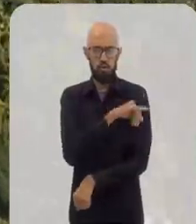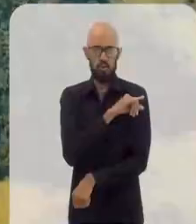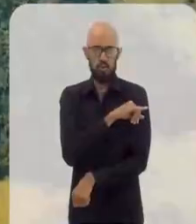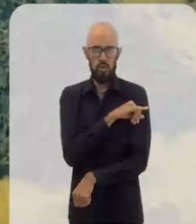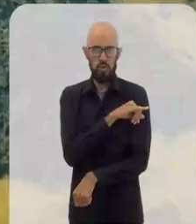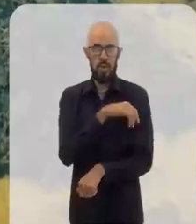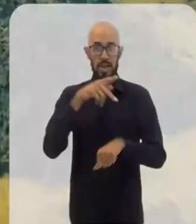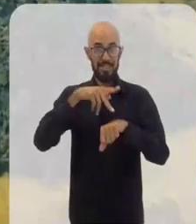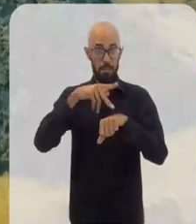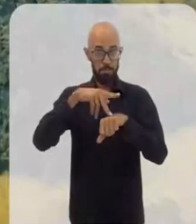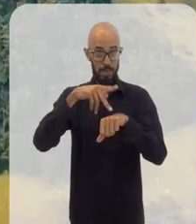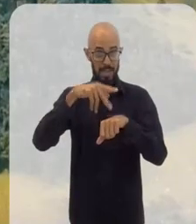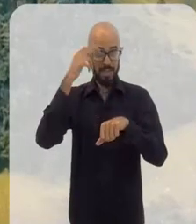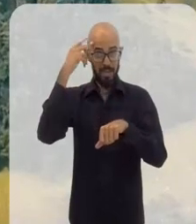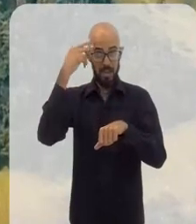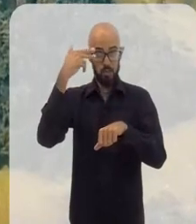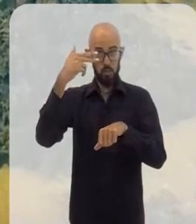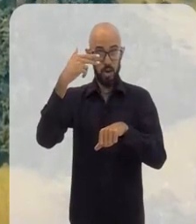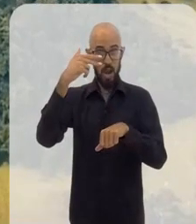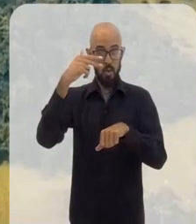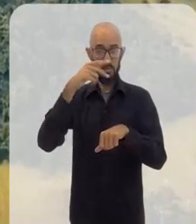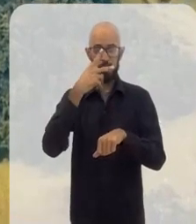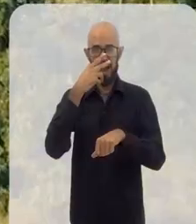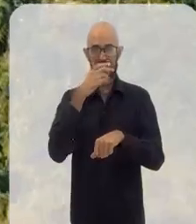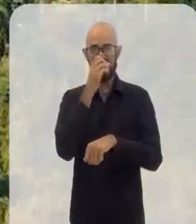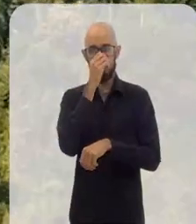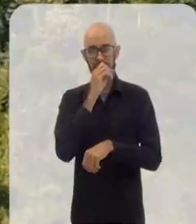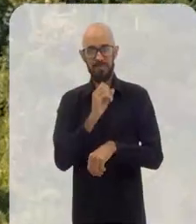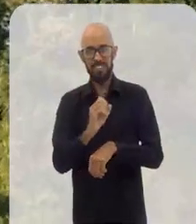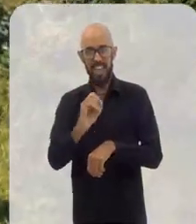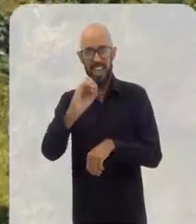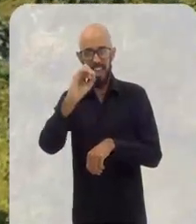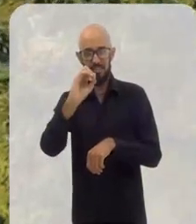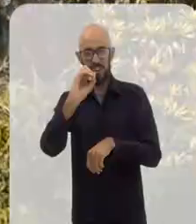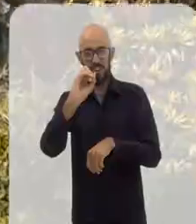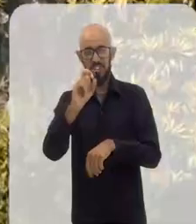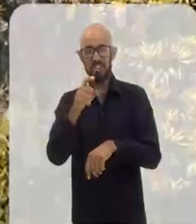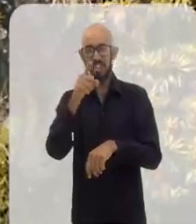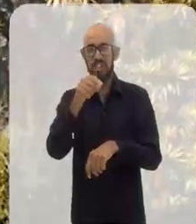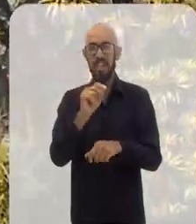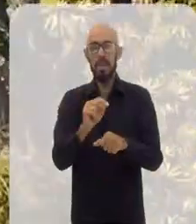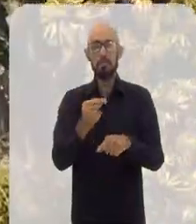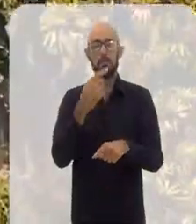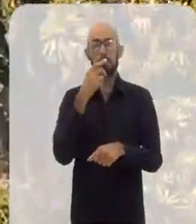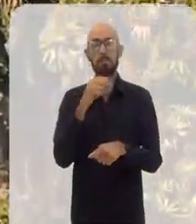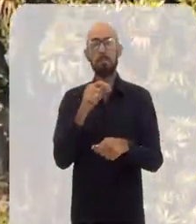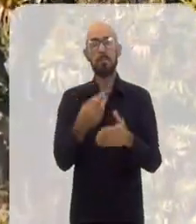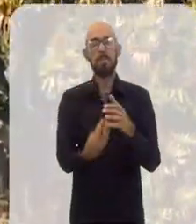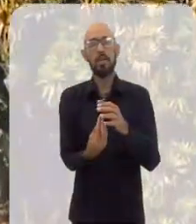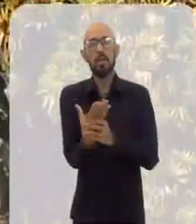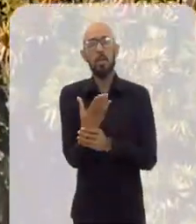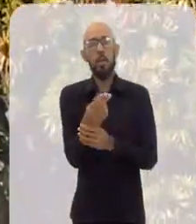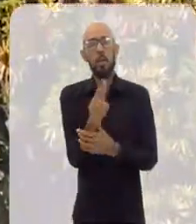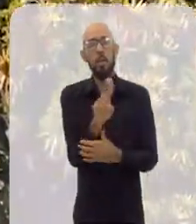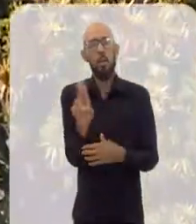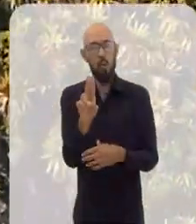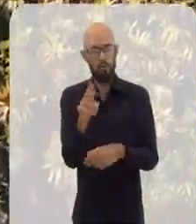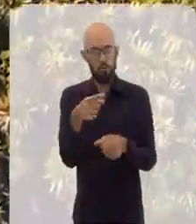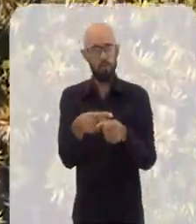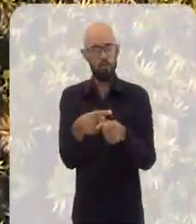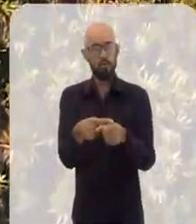natural, a pedra elefantina com sua lombada polida e negra, que deu origem ao nome do município.